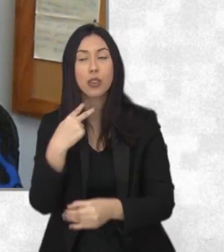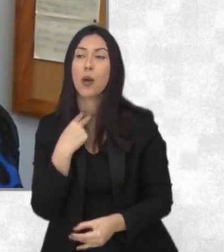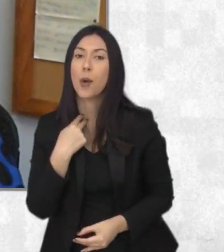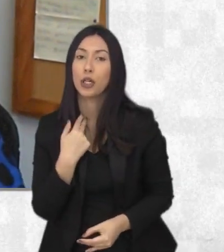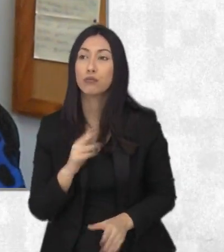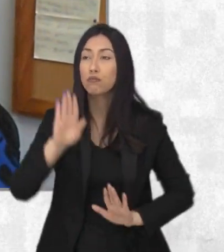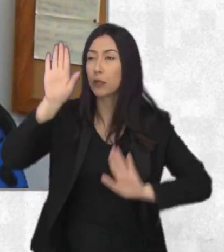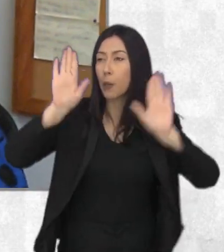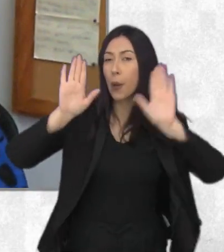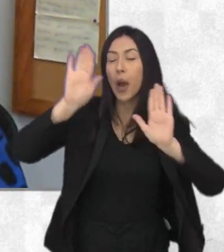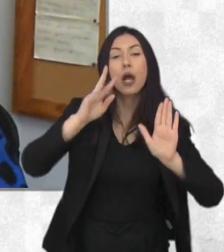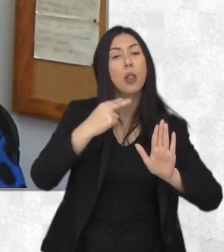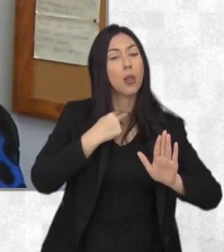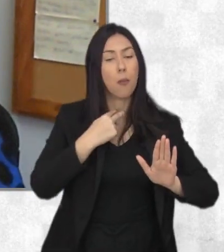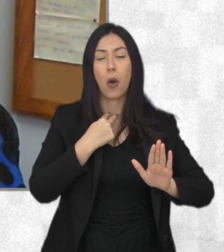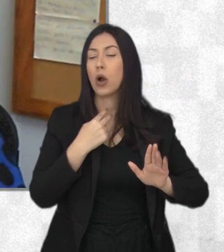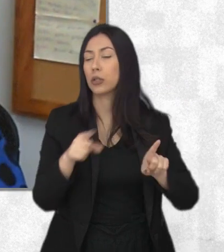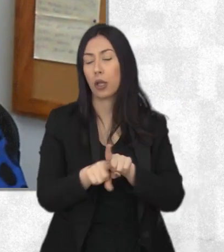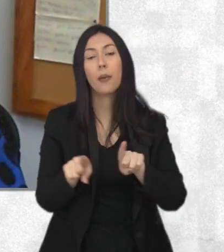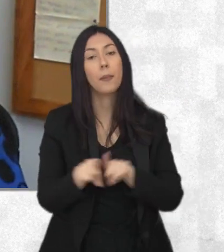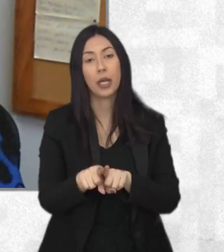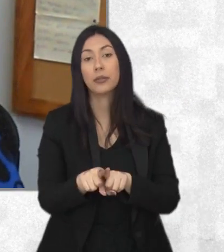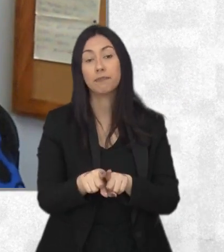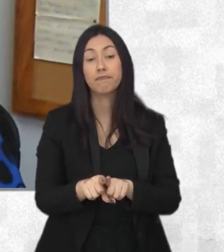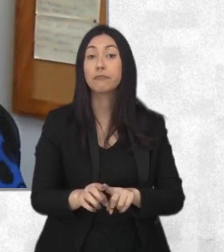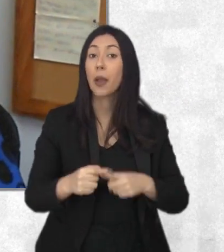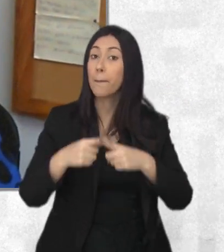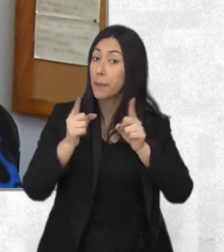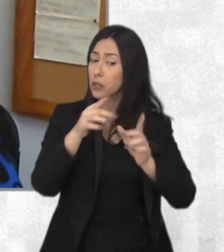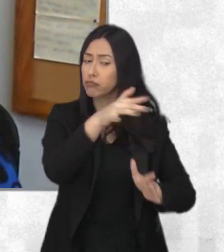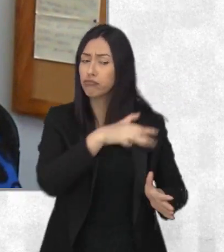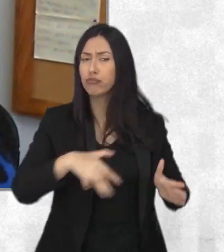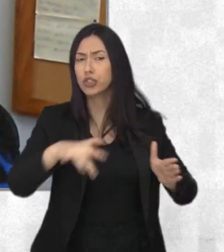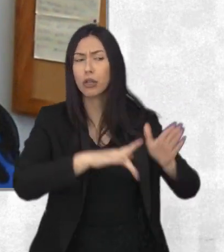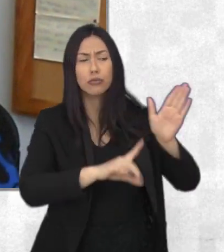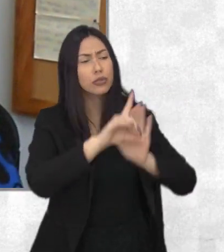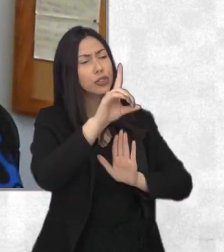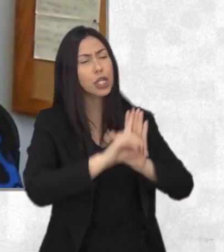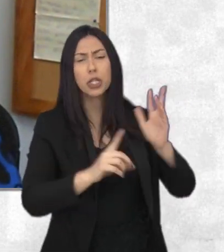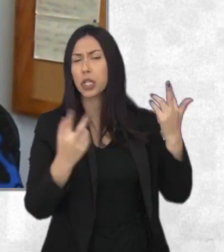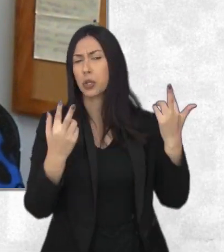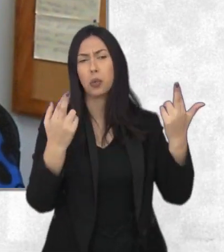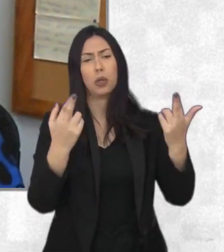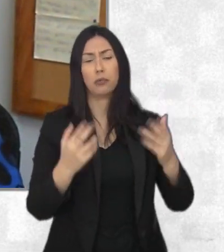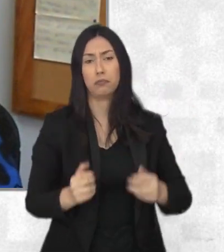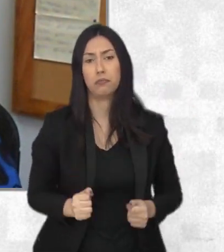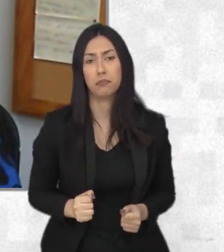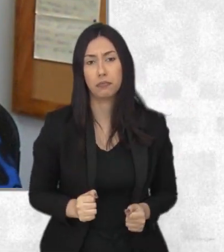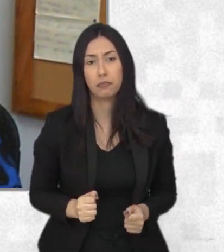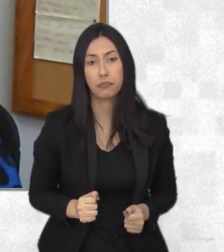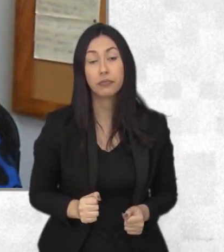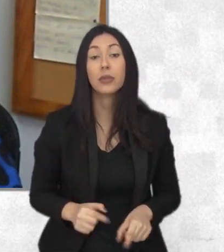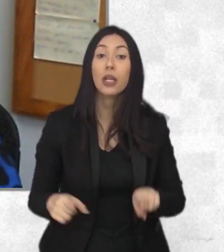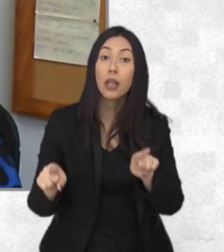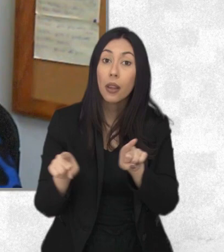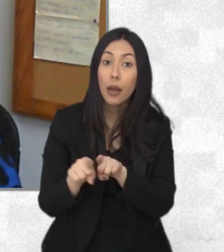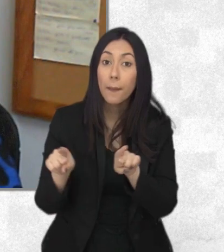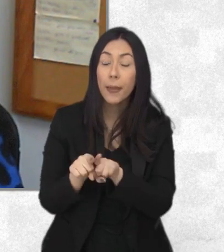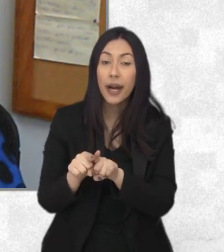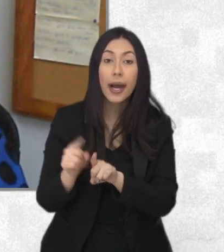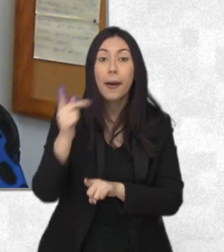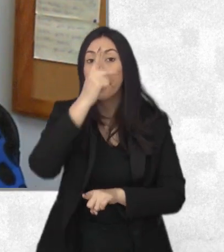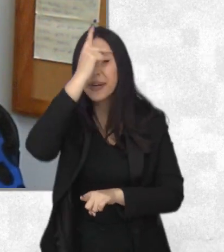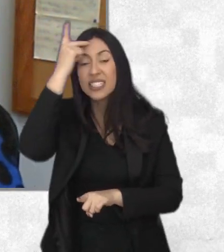votar ou ser votados assumir alguns cargos públicos privativos de nacionais brasileiros mas no geral eles têm acesso a todas as nossas políticas